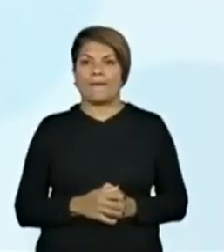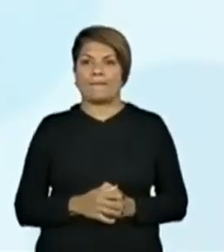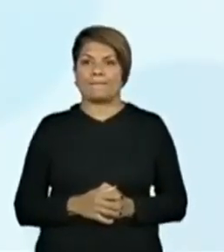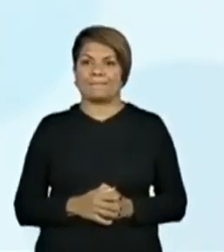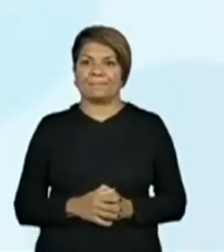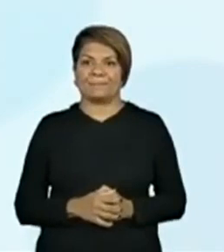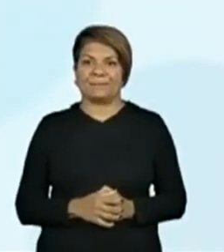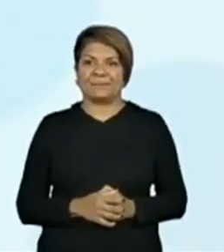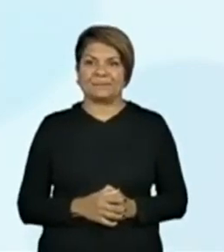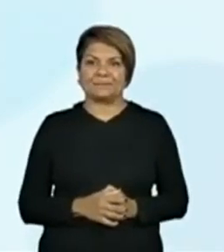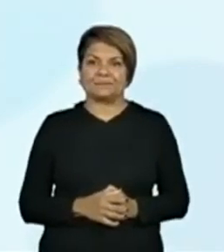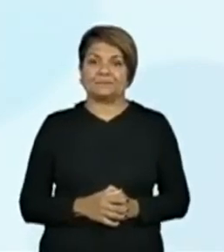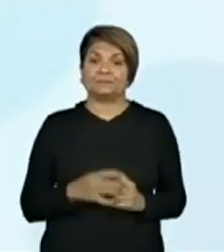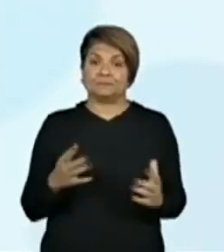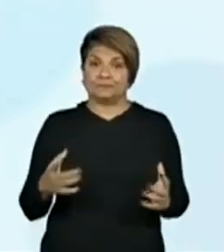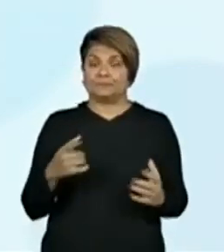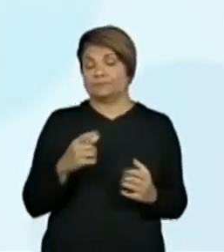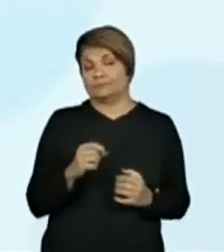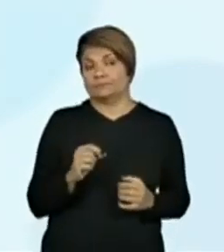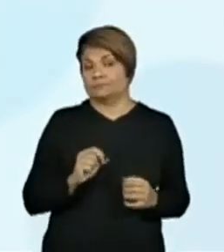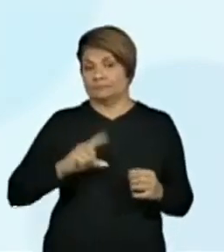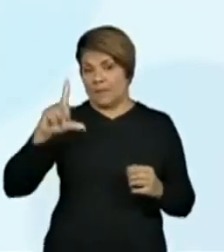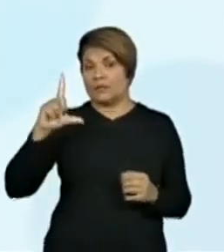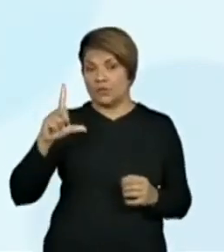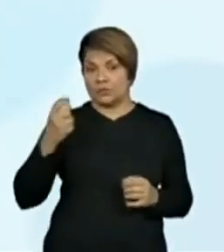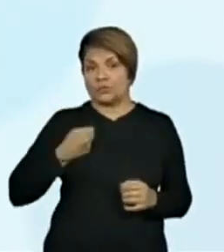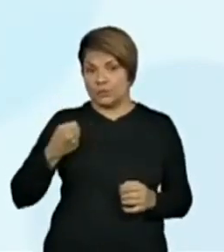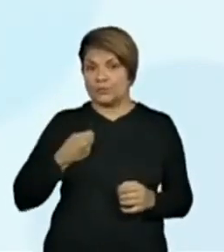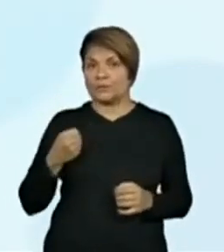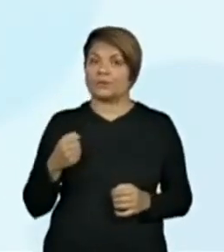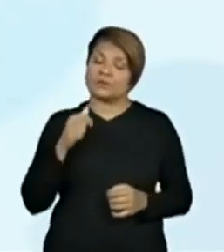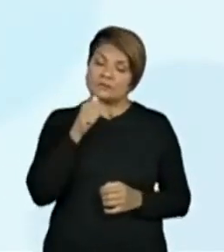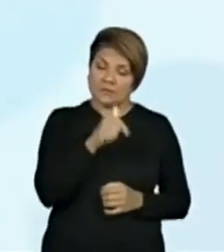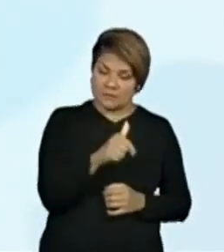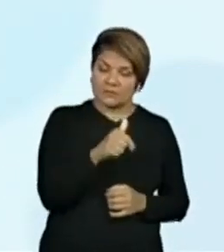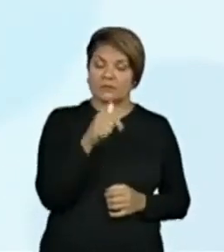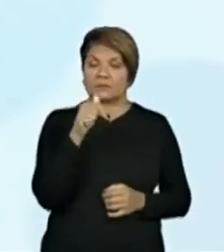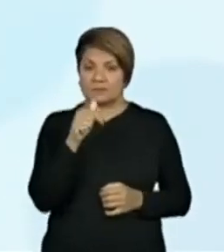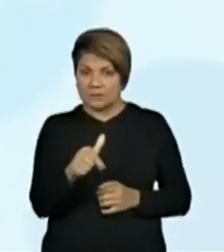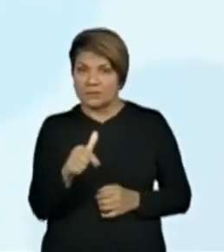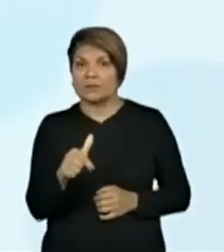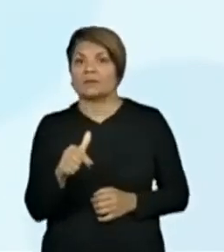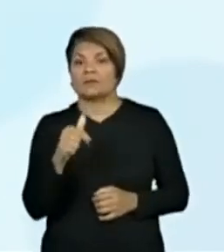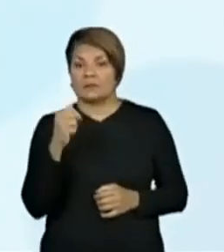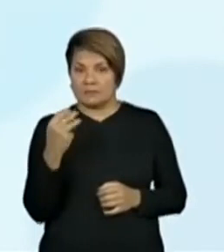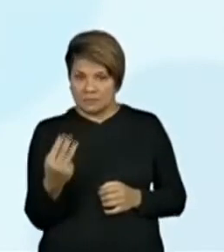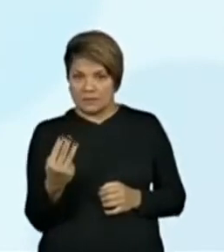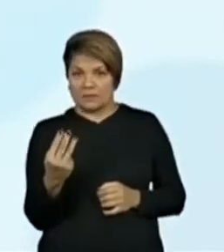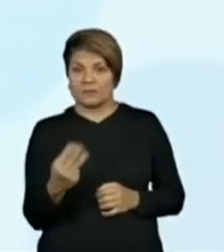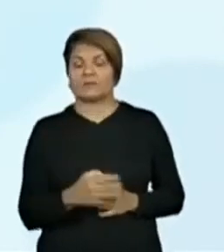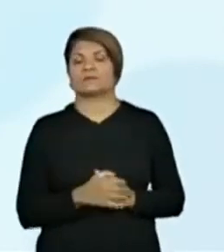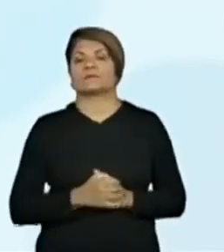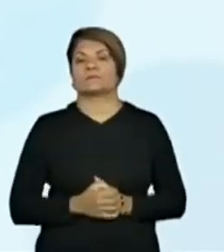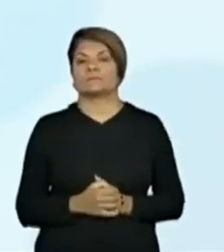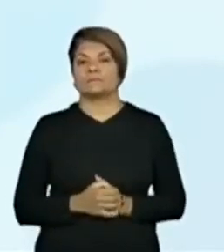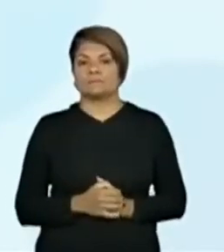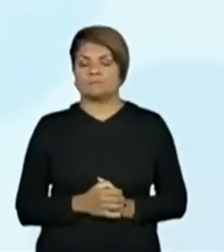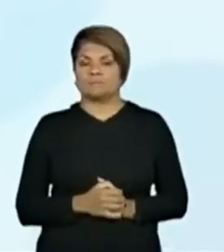Então, o maior número que eu posso formar é 770 e 3.